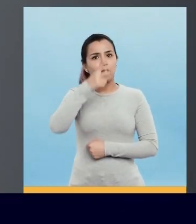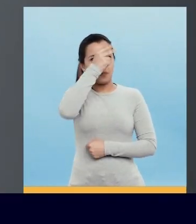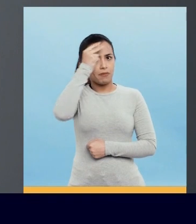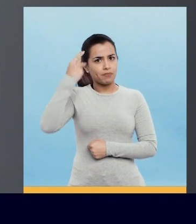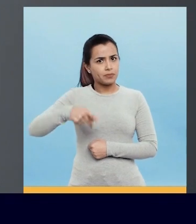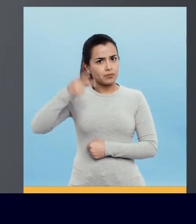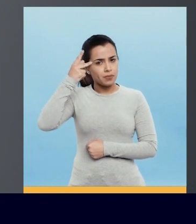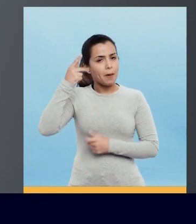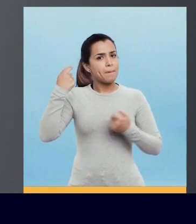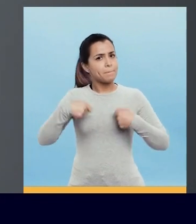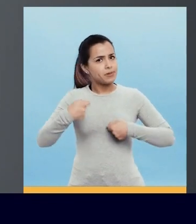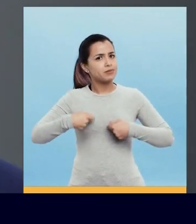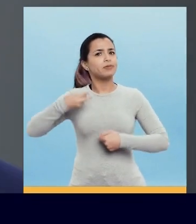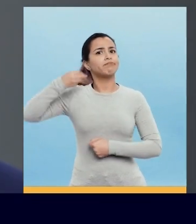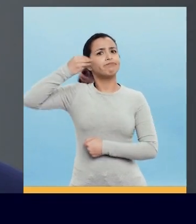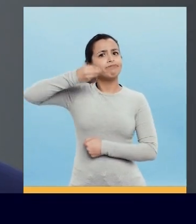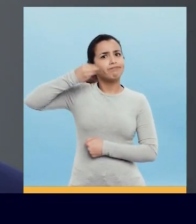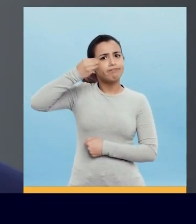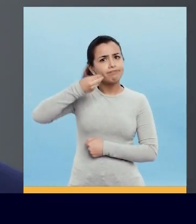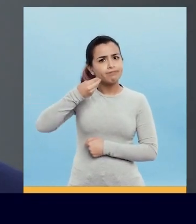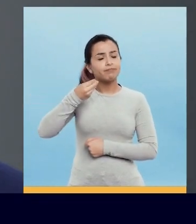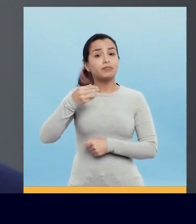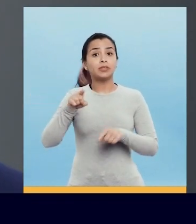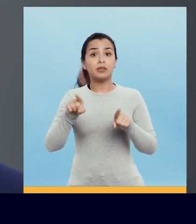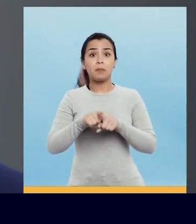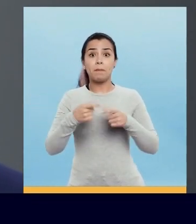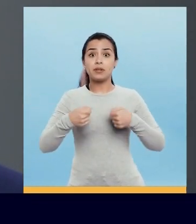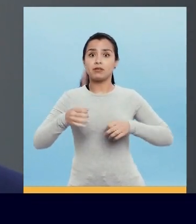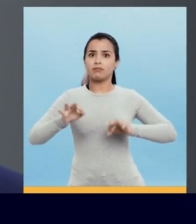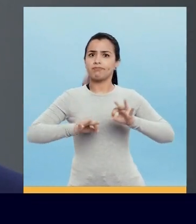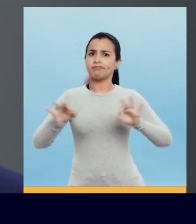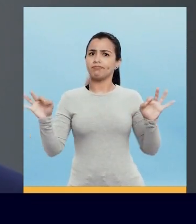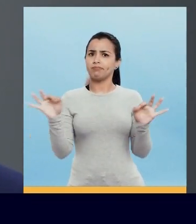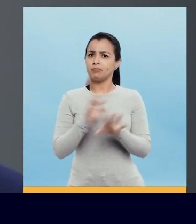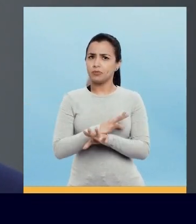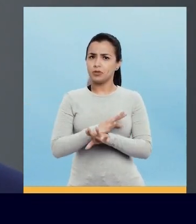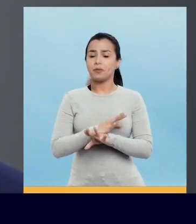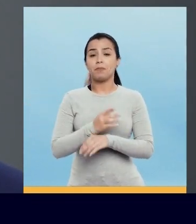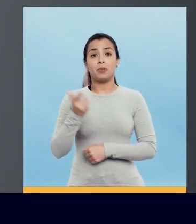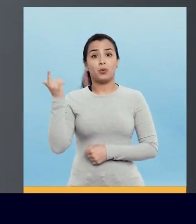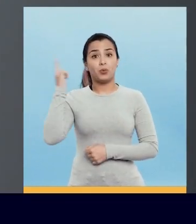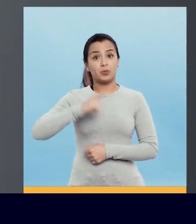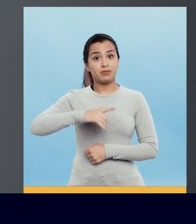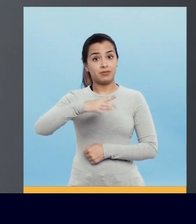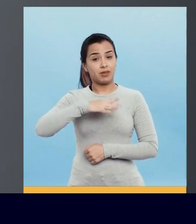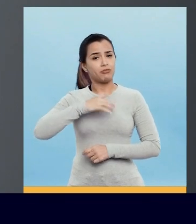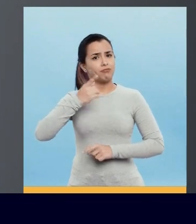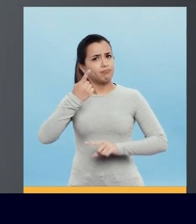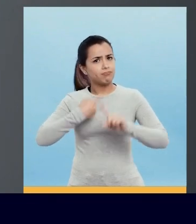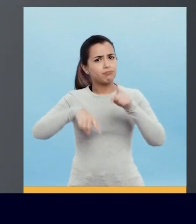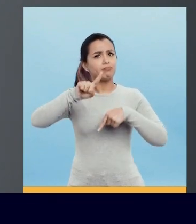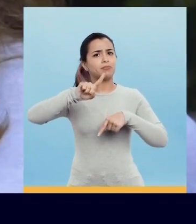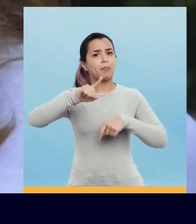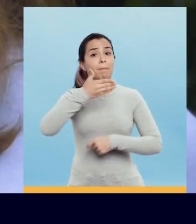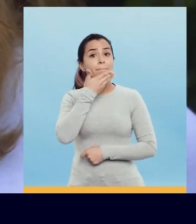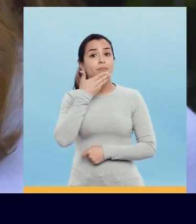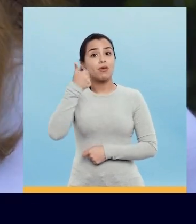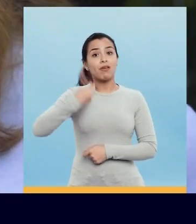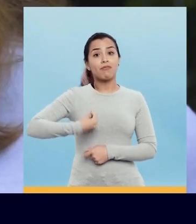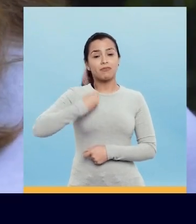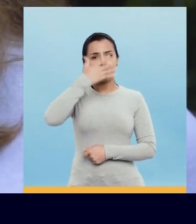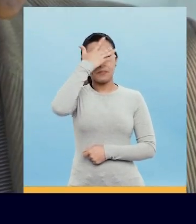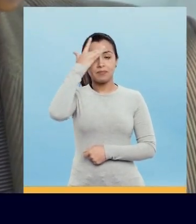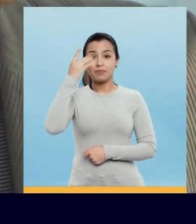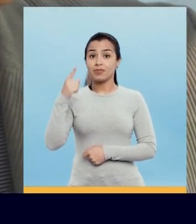exige muita experiência. E precisa estar preparado para fazer a cidade avançar. Melhorar a vida das pessoas. A gente precisa